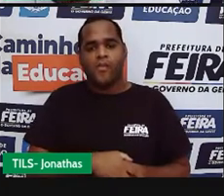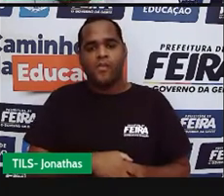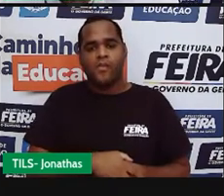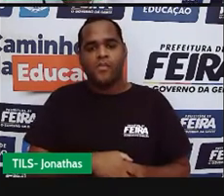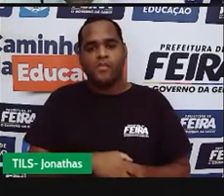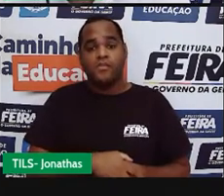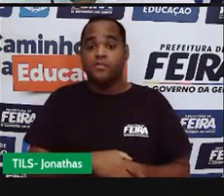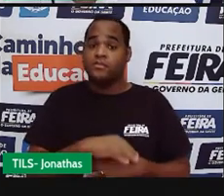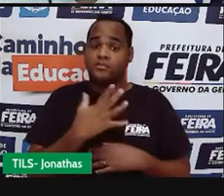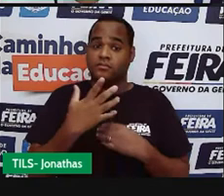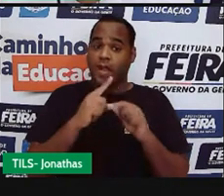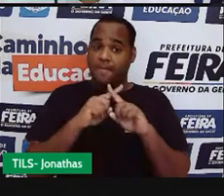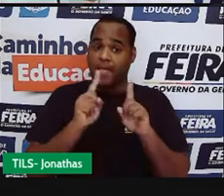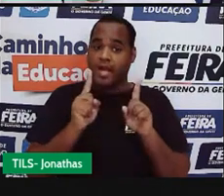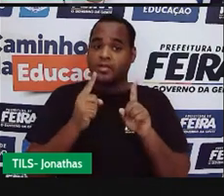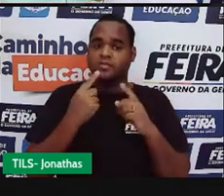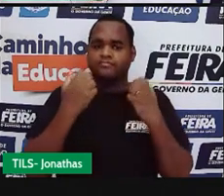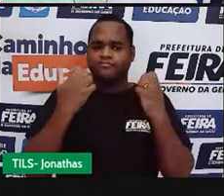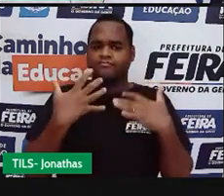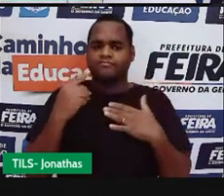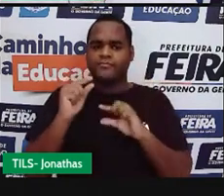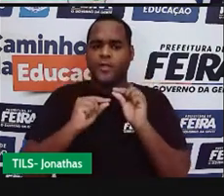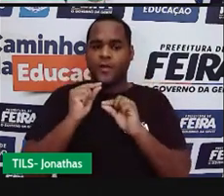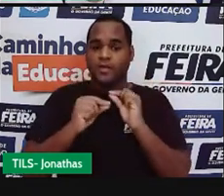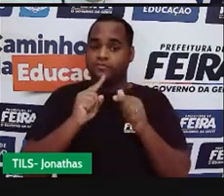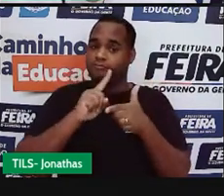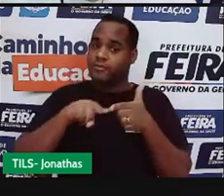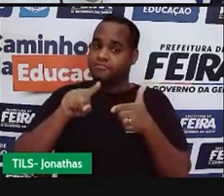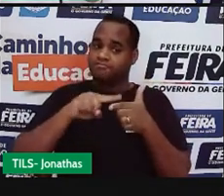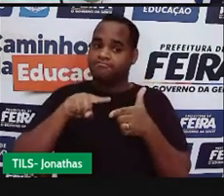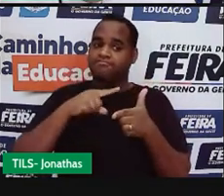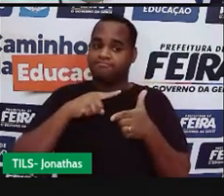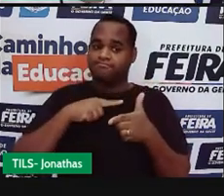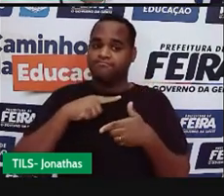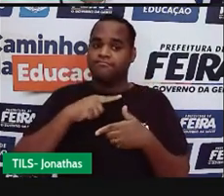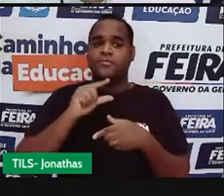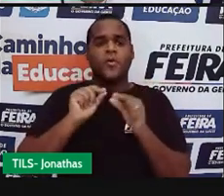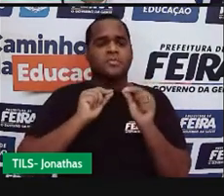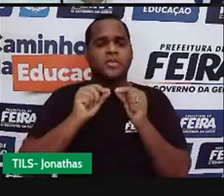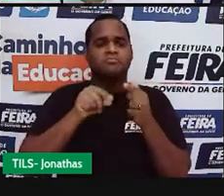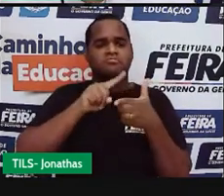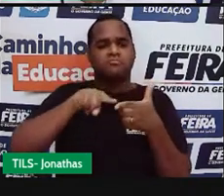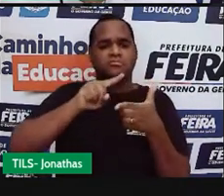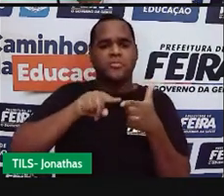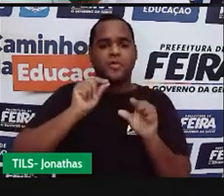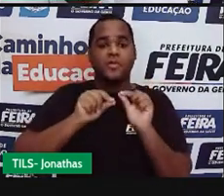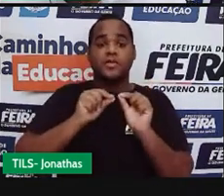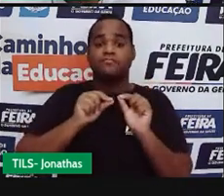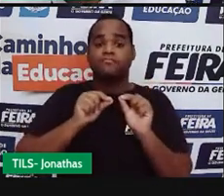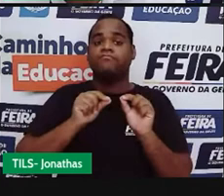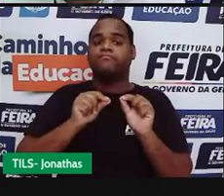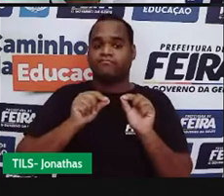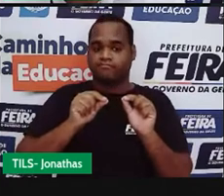Mas agora vai dar um probleminha aqui. Qual é o probleminha? Olha só.